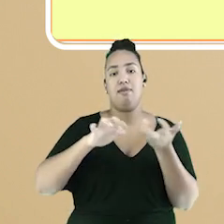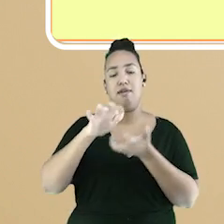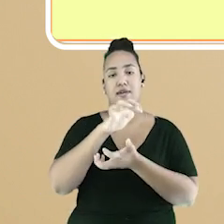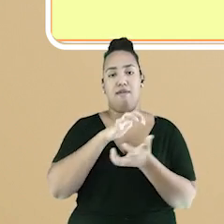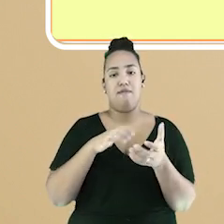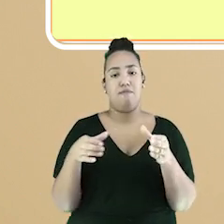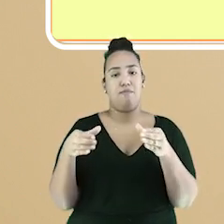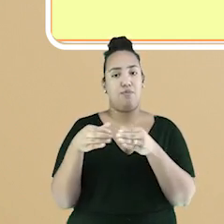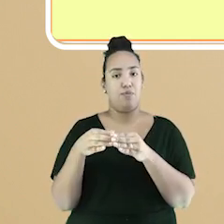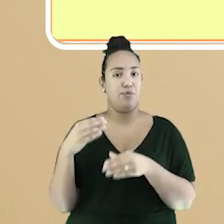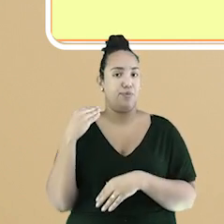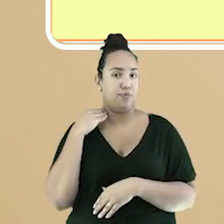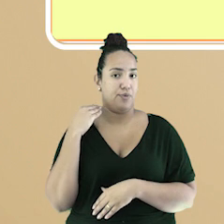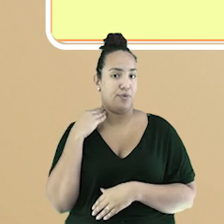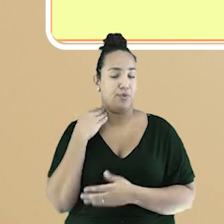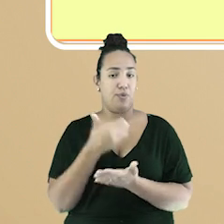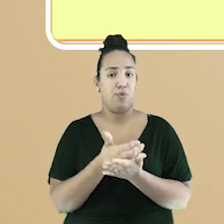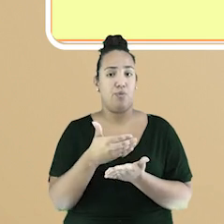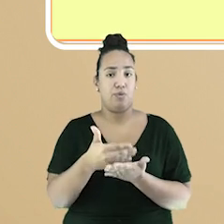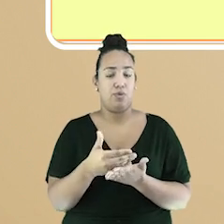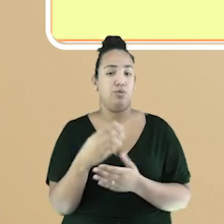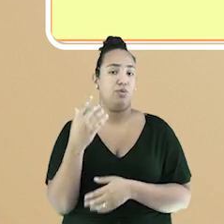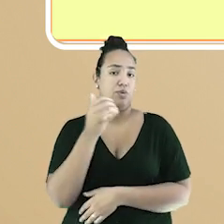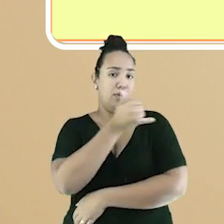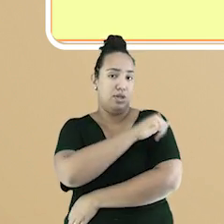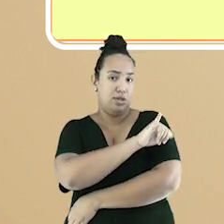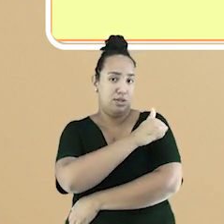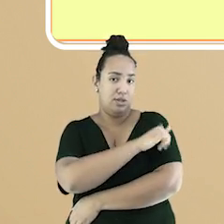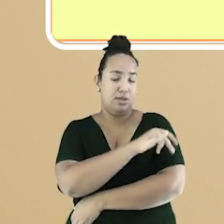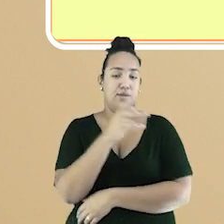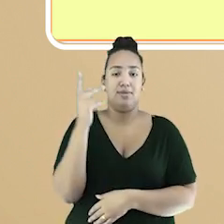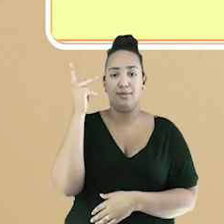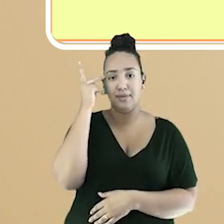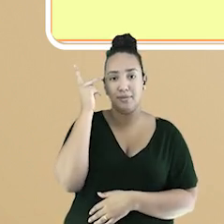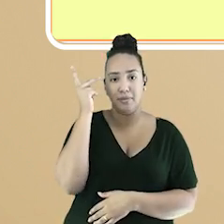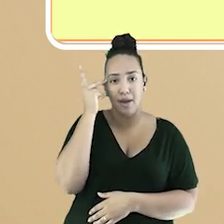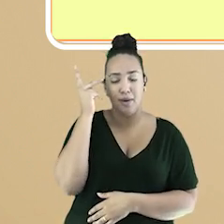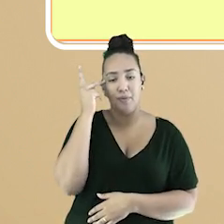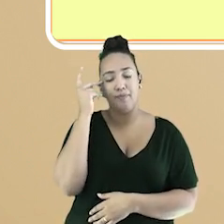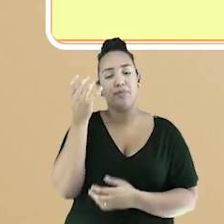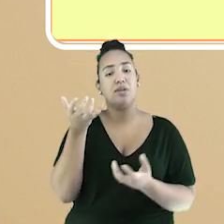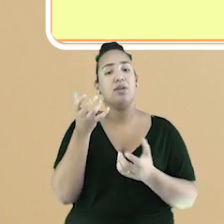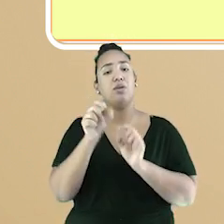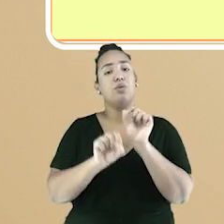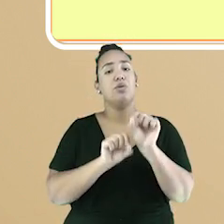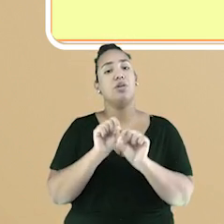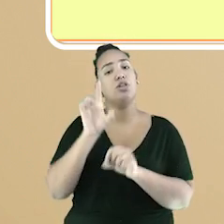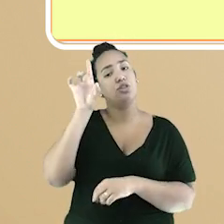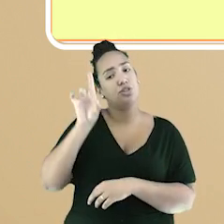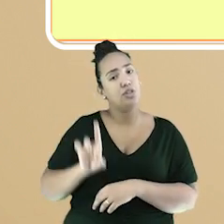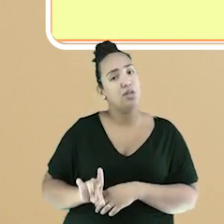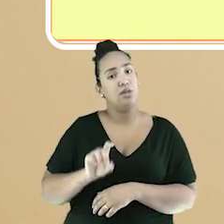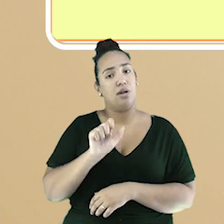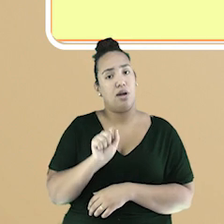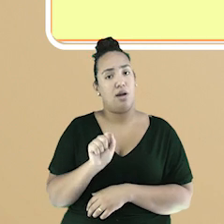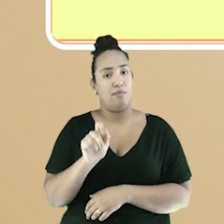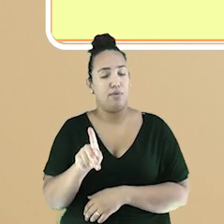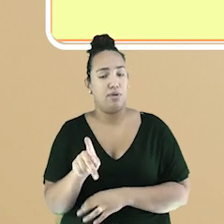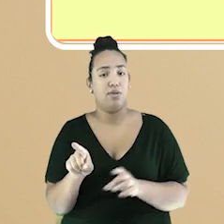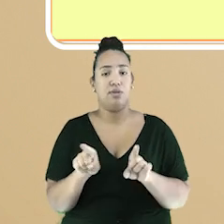sindicatos do Rio de Janeiro, São Paulo e Santos, que reivindicava o direito à aposentadoria e